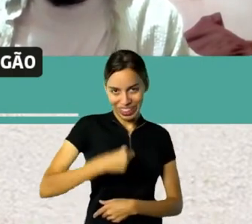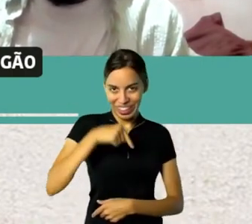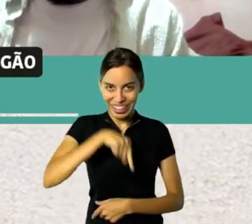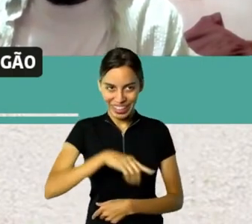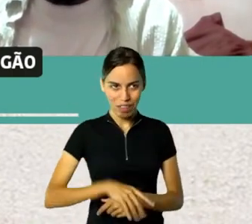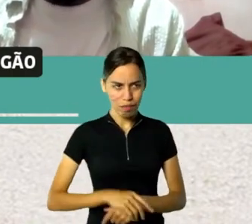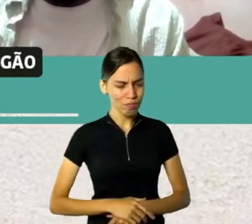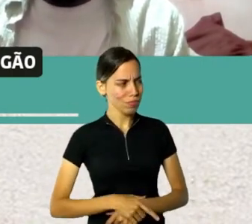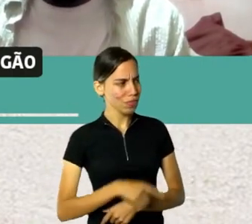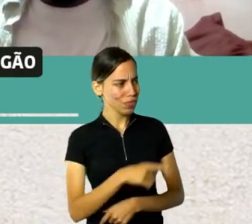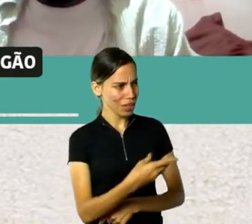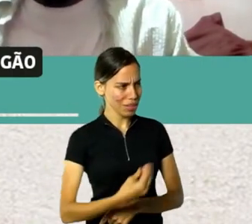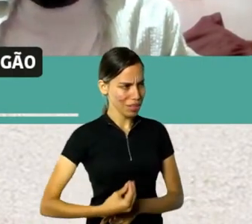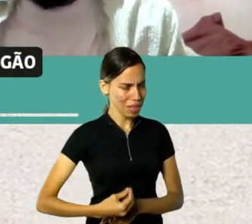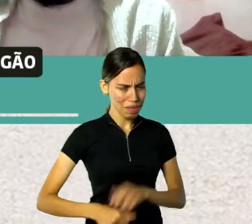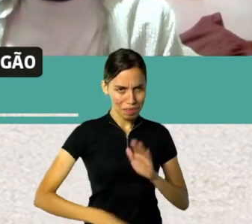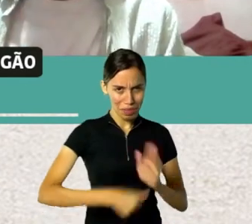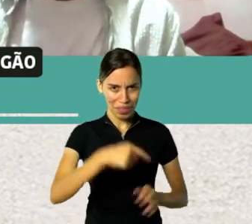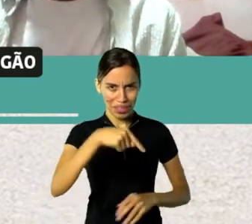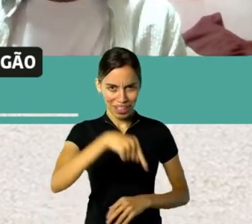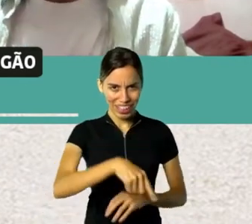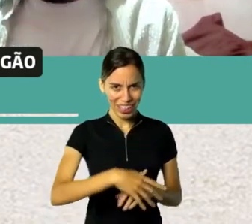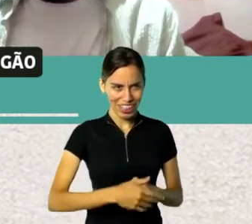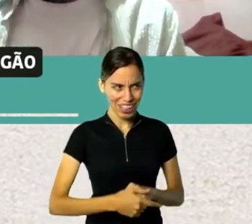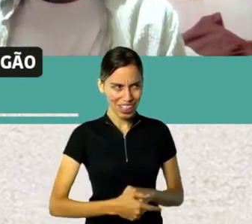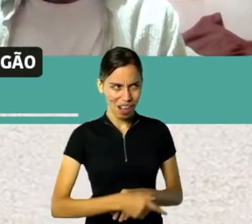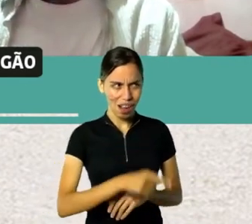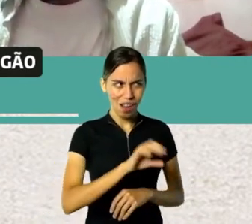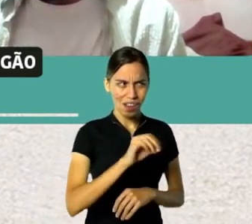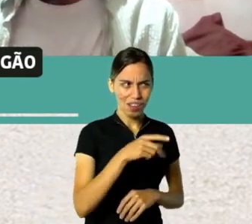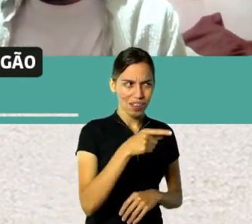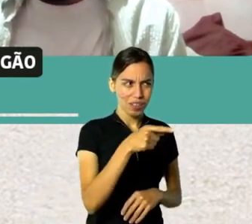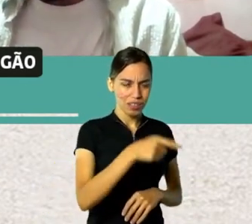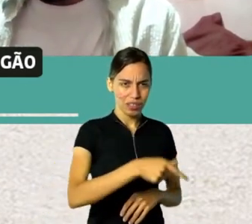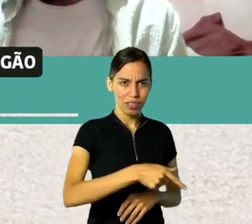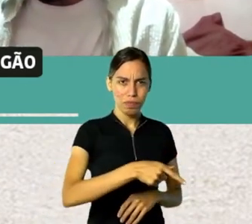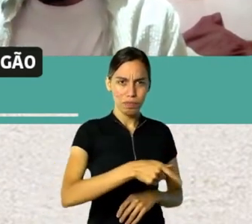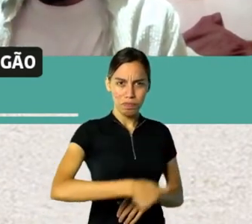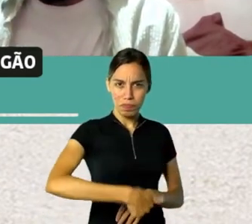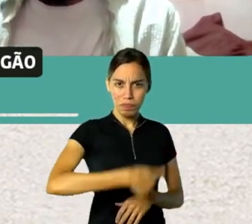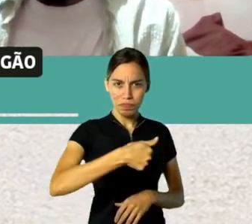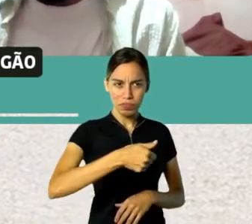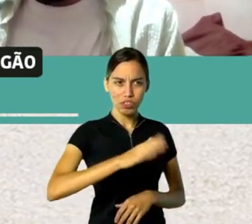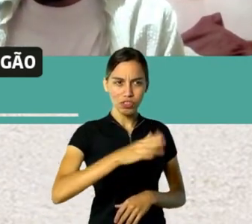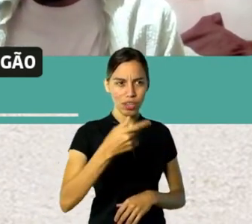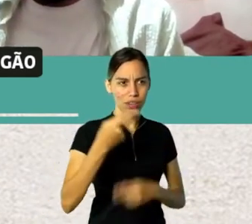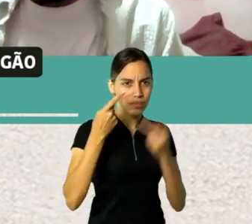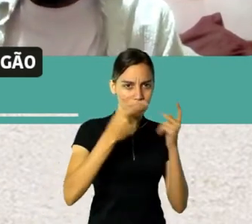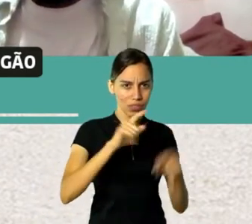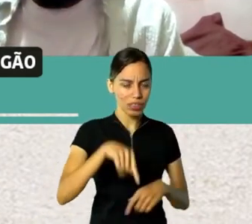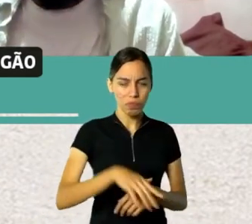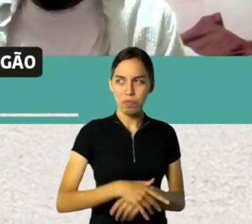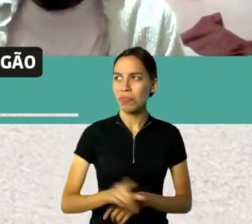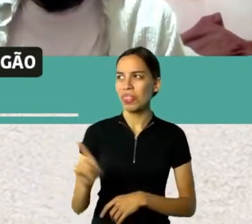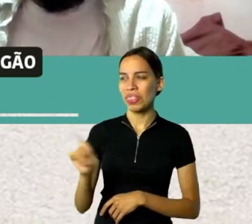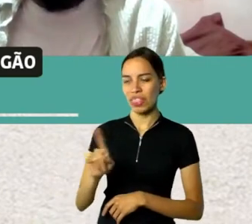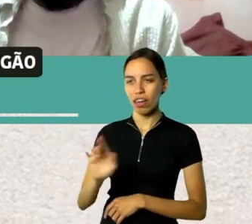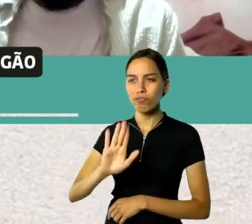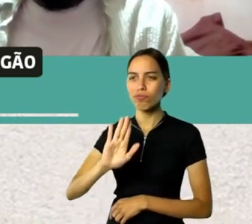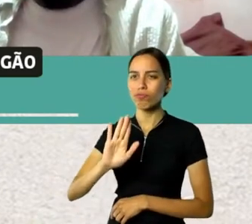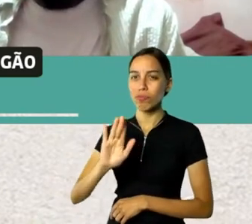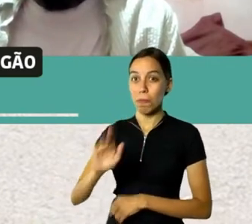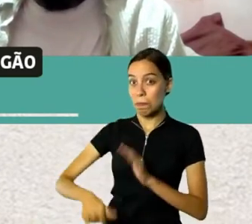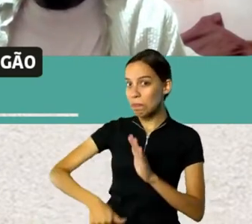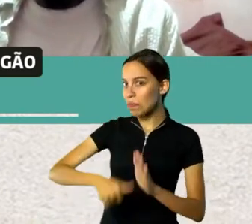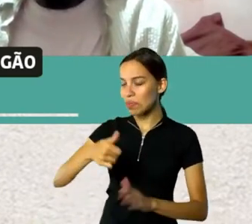estreia conosco, você já participou em outras edições. Minha estreia. Minha estreia, sempre um papo. Sempre, já vi muitos, né?